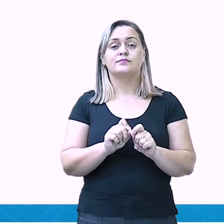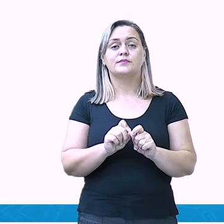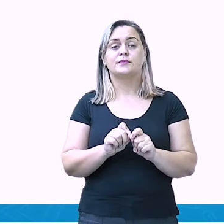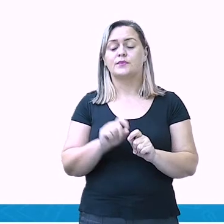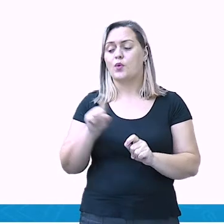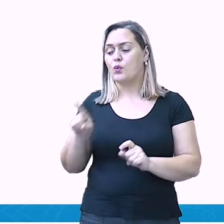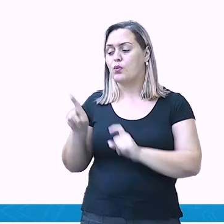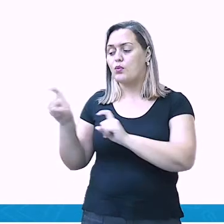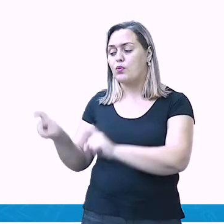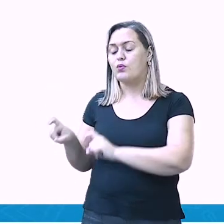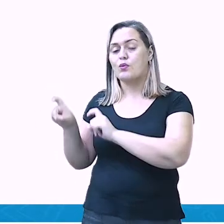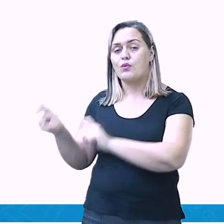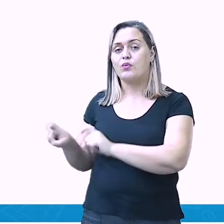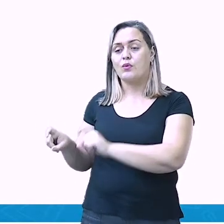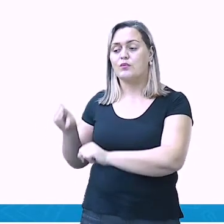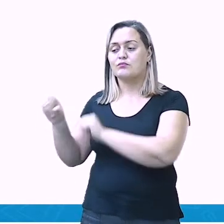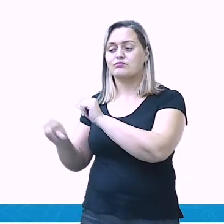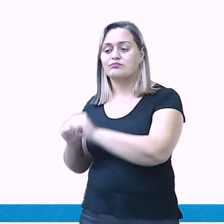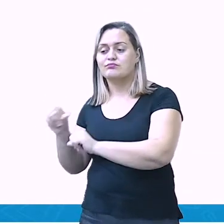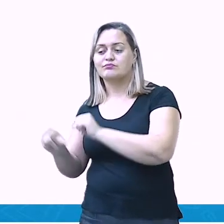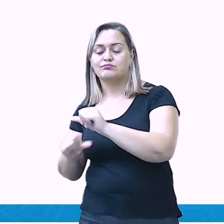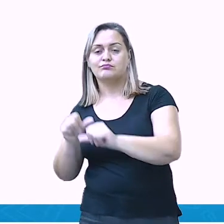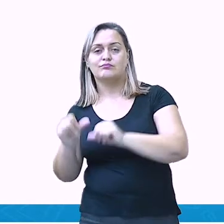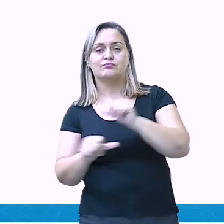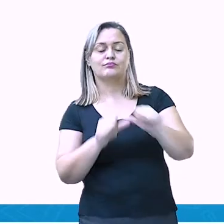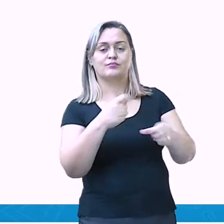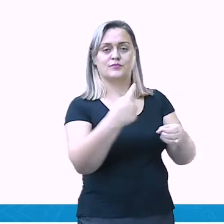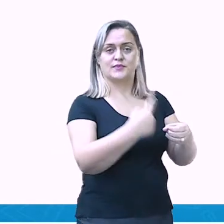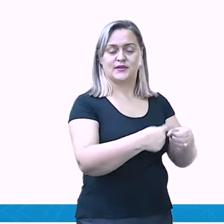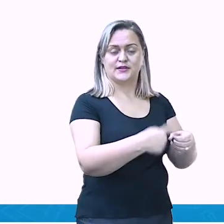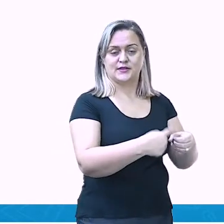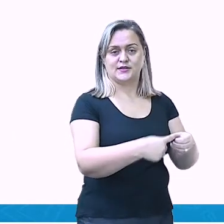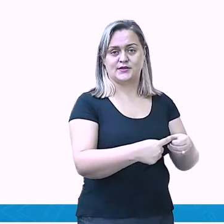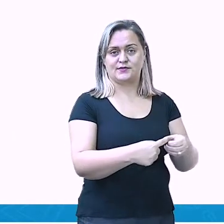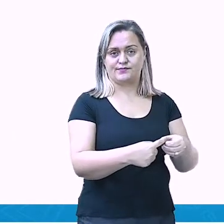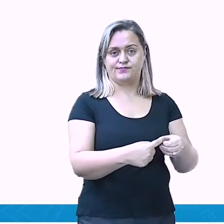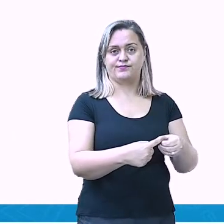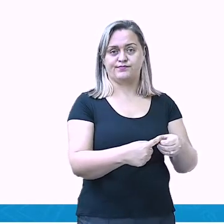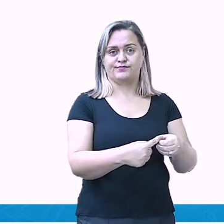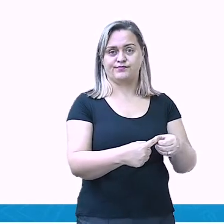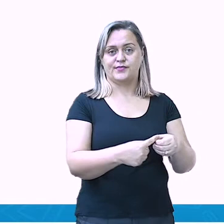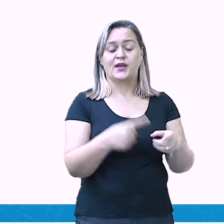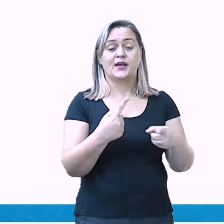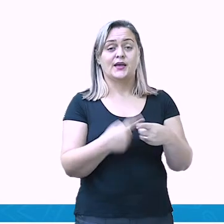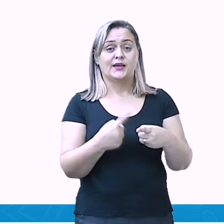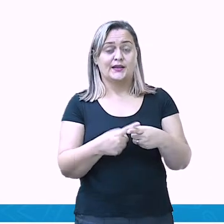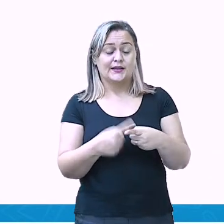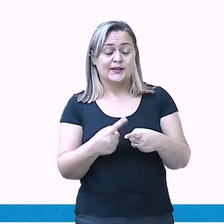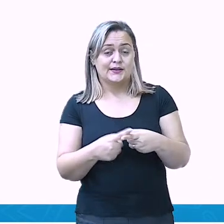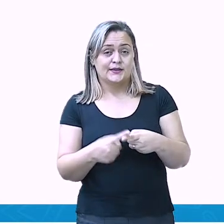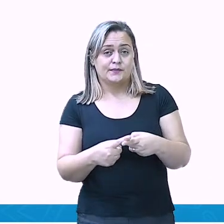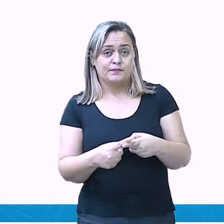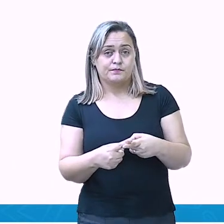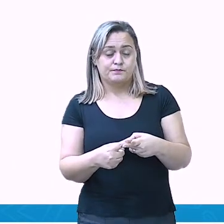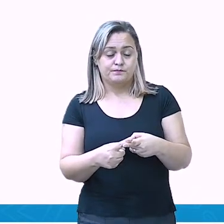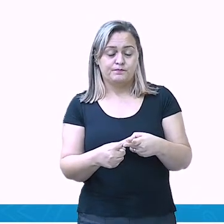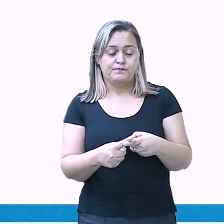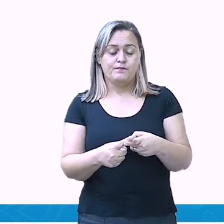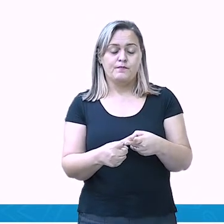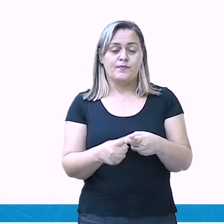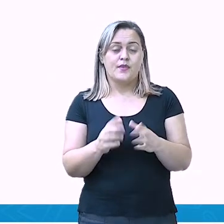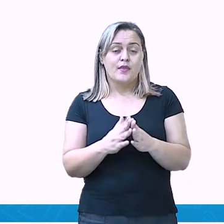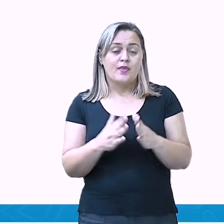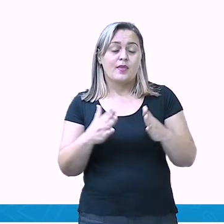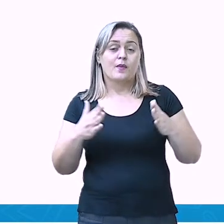modo de vida das pessoas, além de aumentar a interdependência entre o campo e a